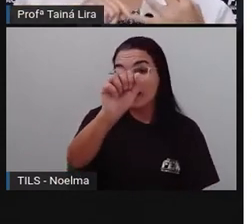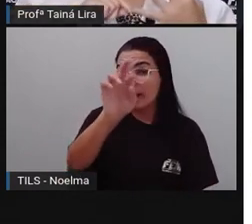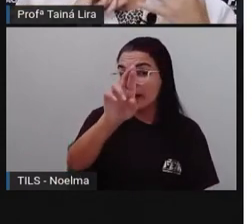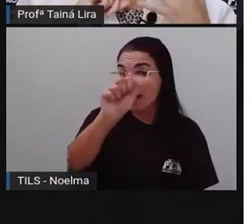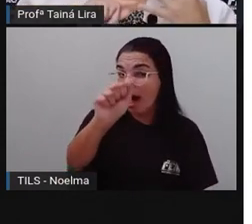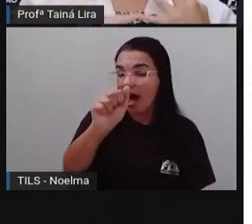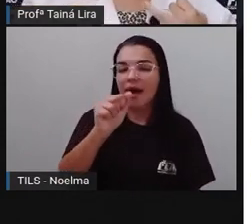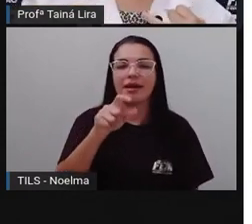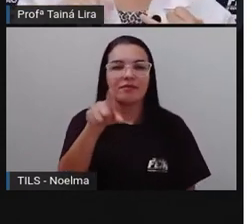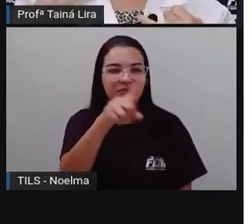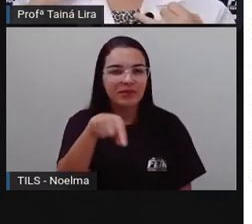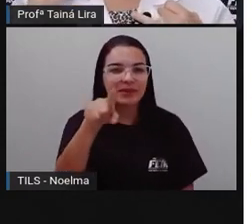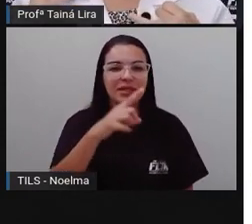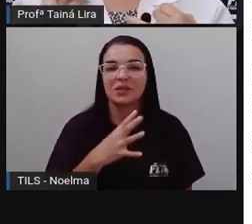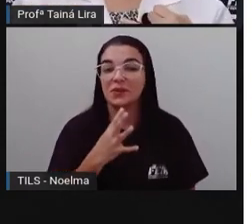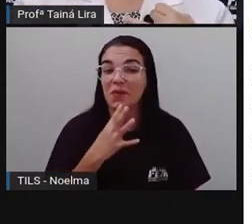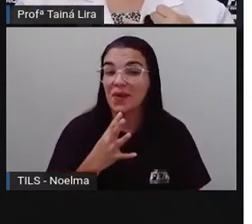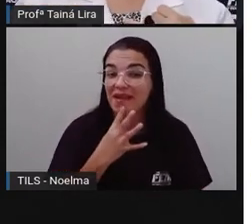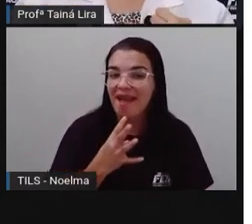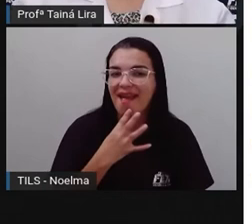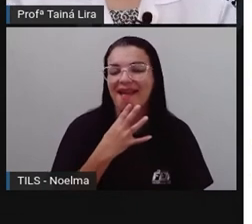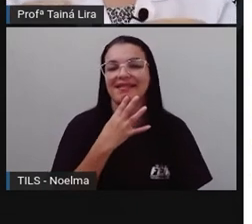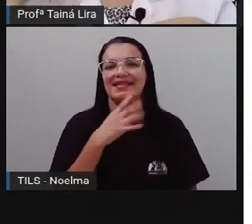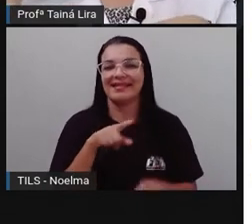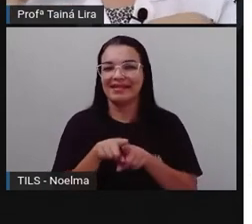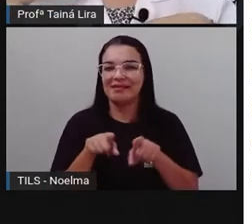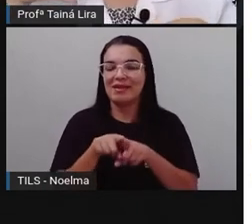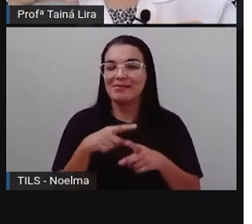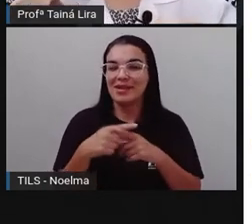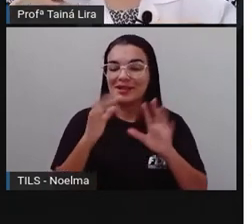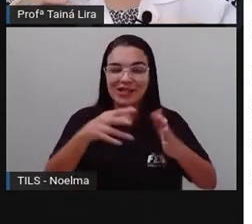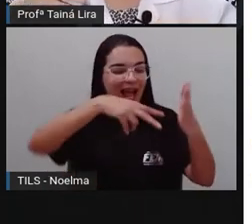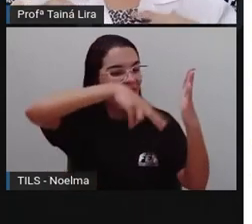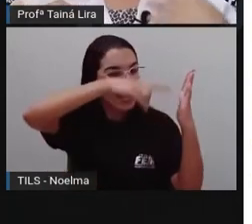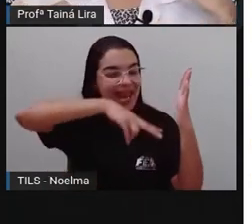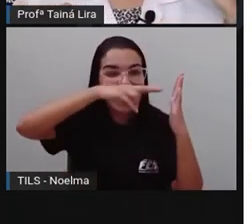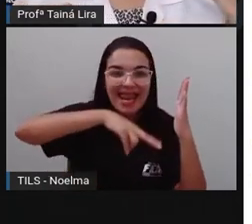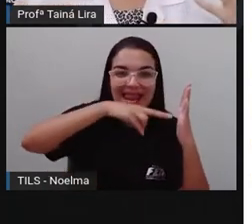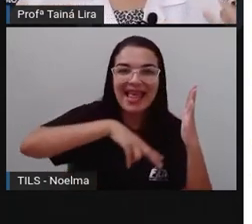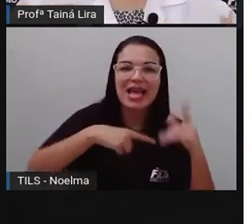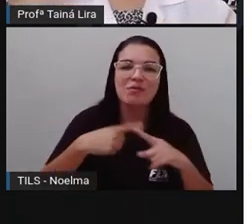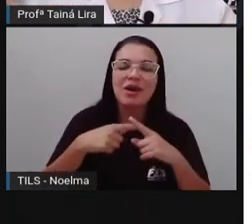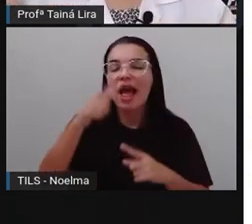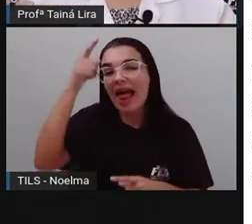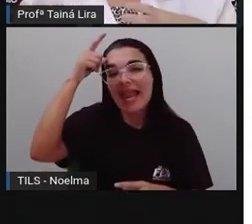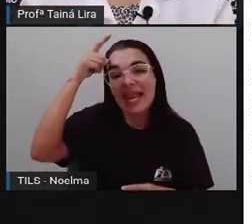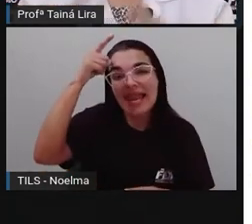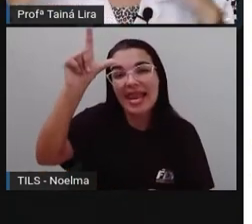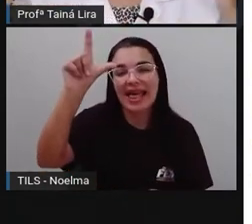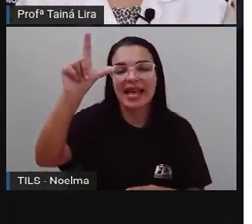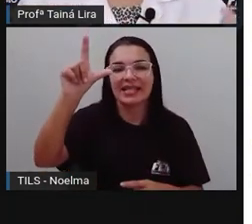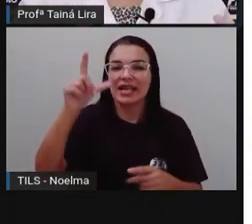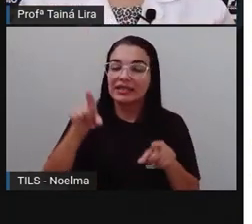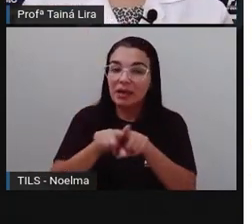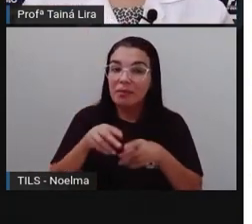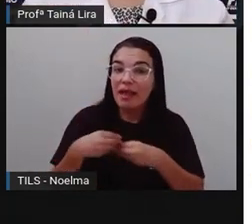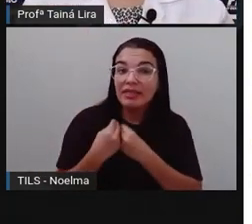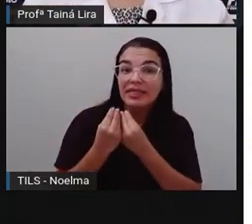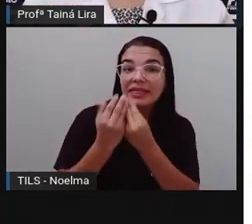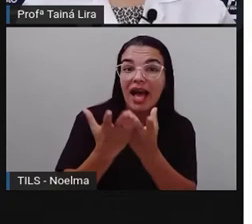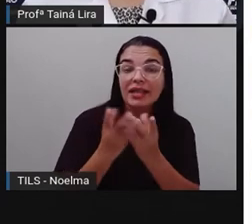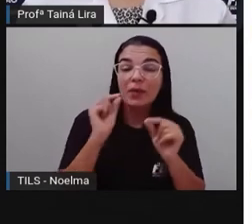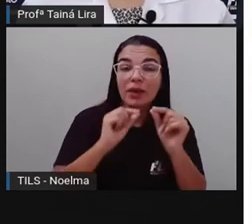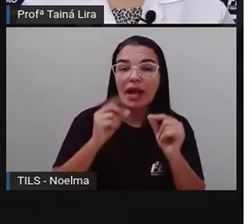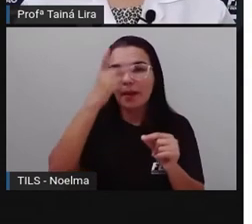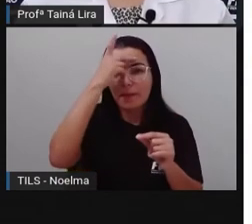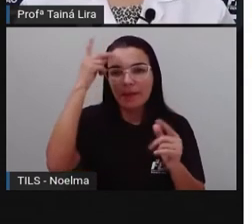que o segundo ano conhece. A lenda da Yara. São lendas, né? Que vieram aí dos indígenas, tá bom?